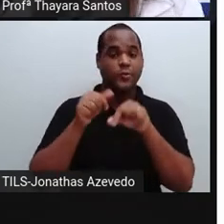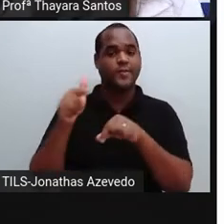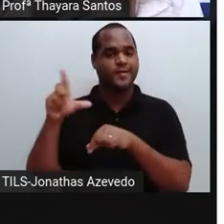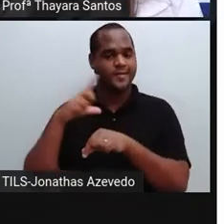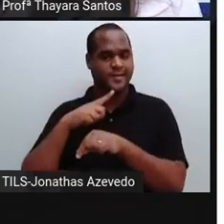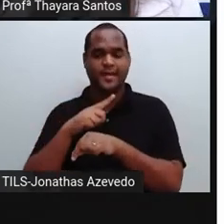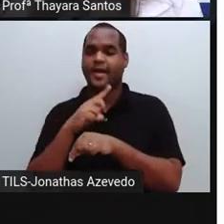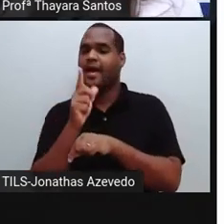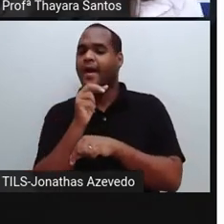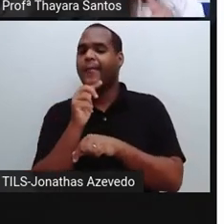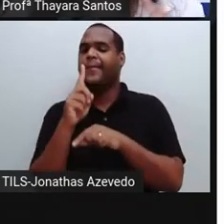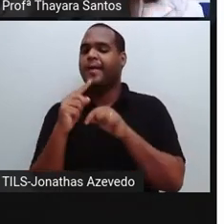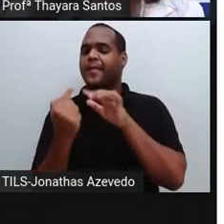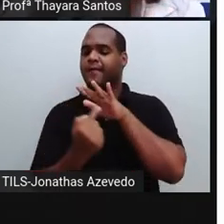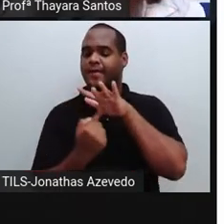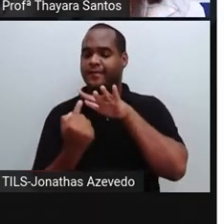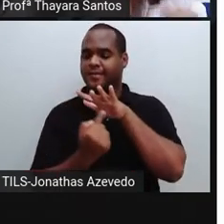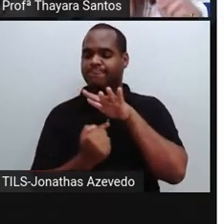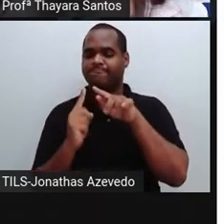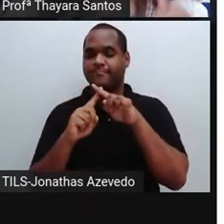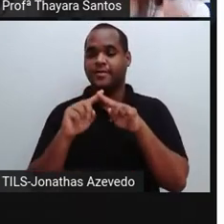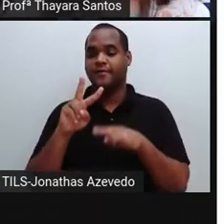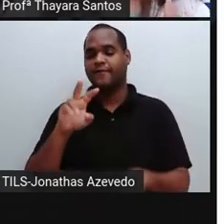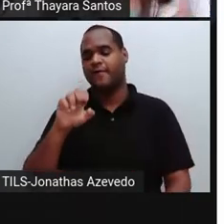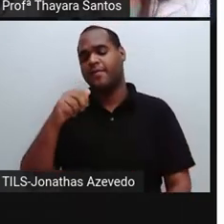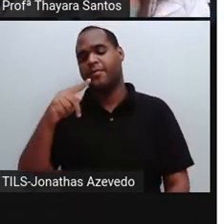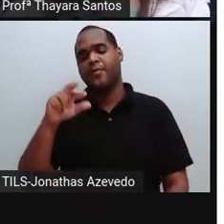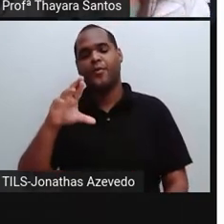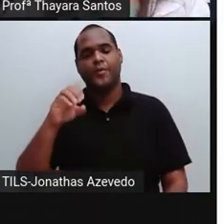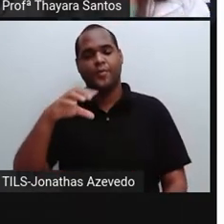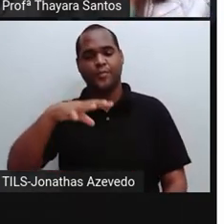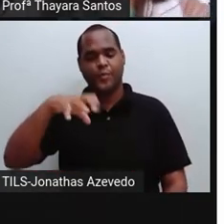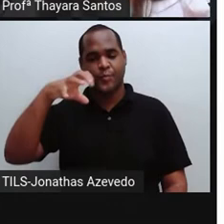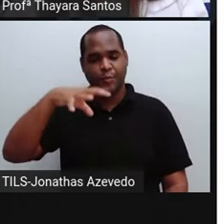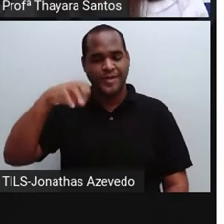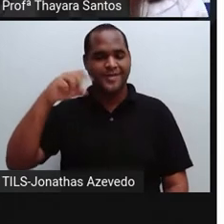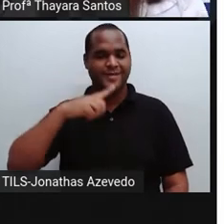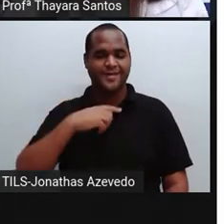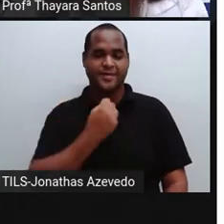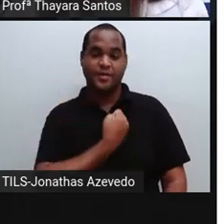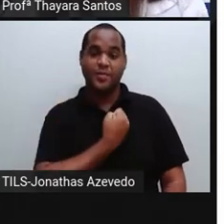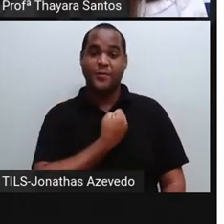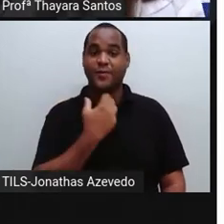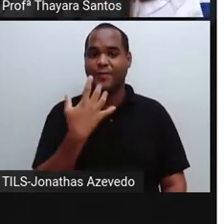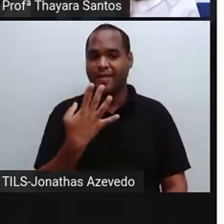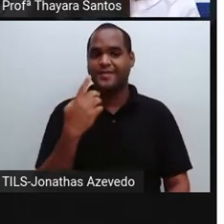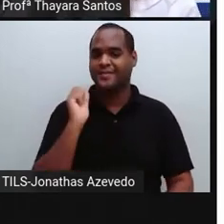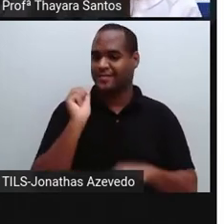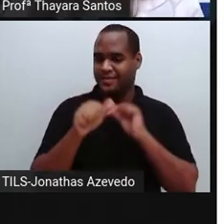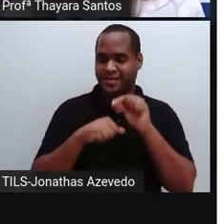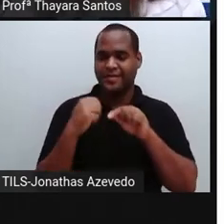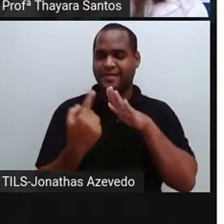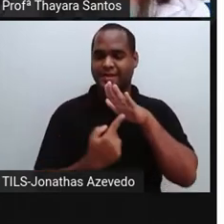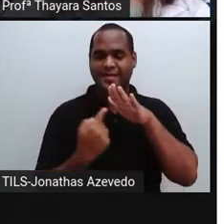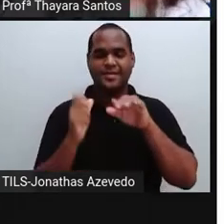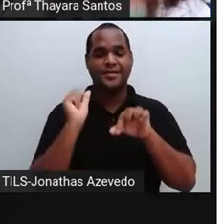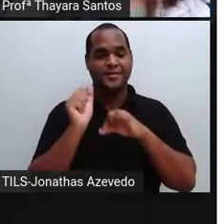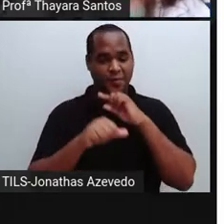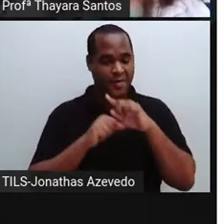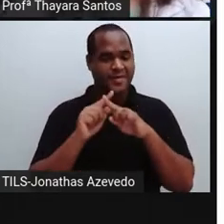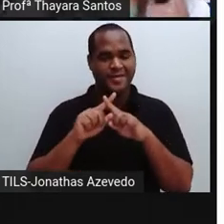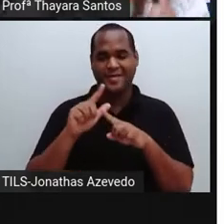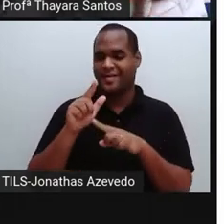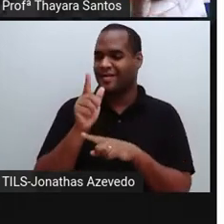estado gasoso. Isso a gente chama de vaporização. Número quatro, estado gasoso passando para o